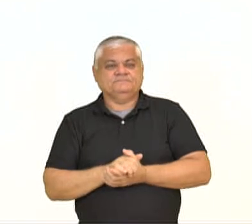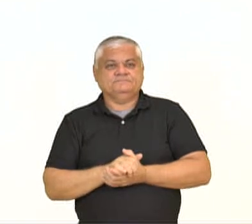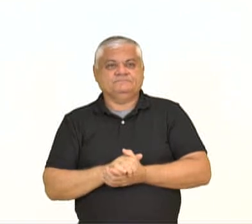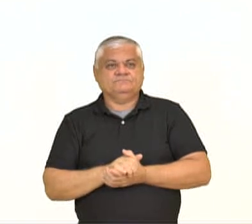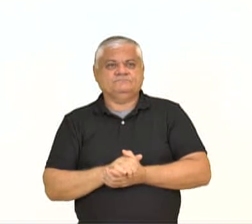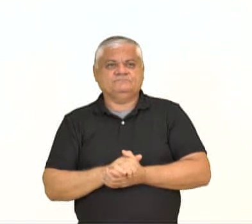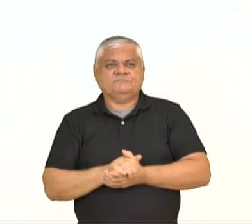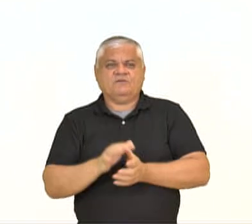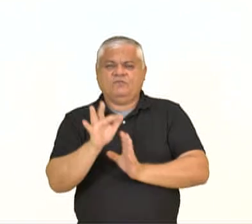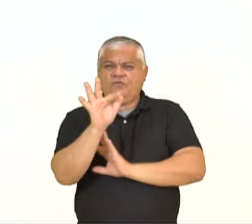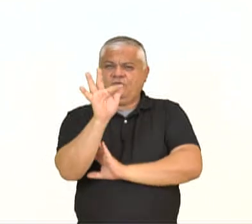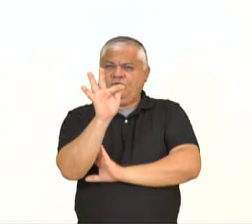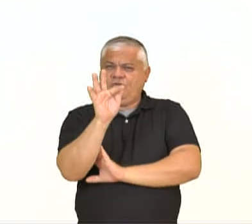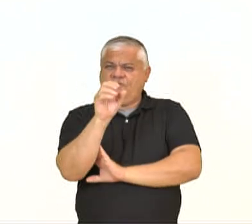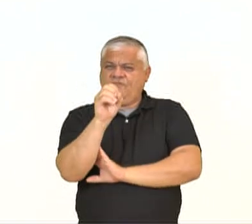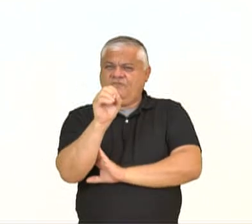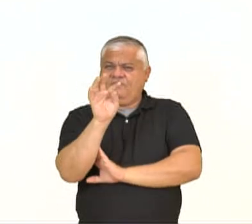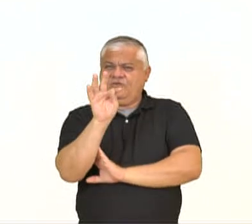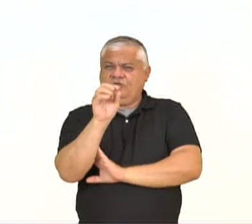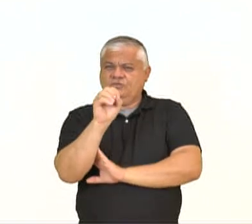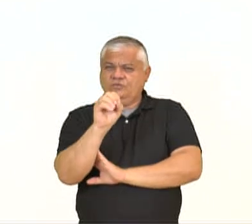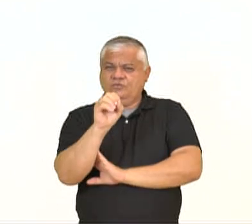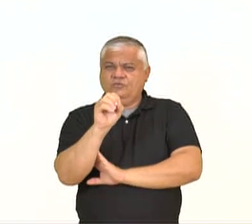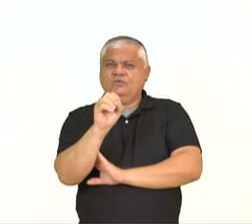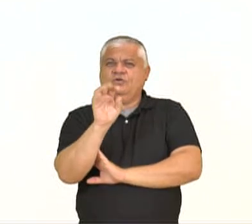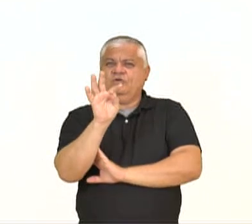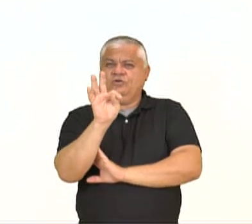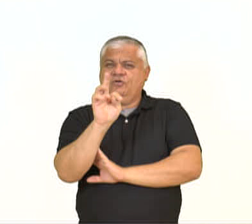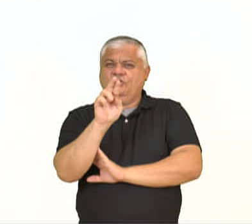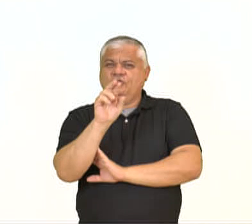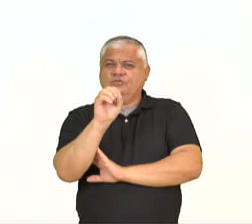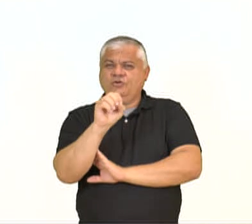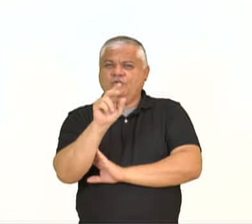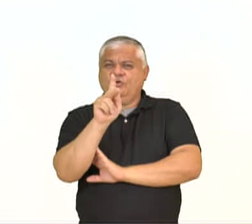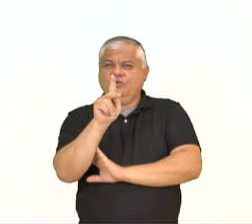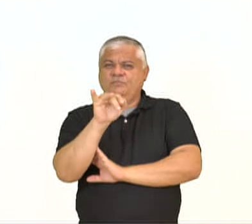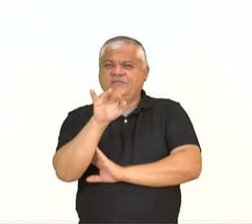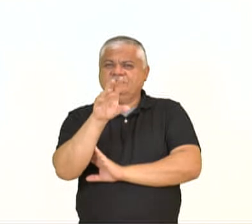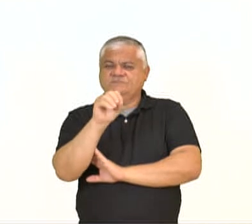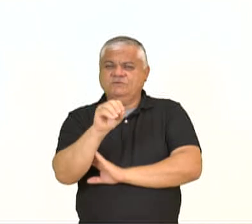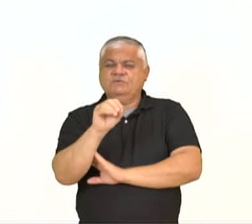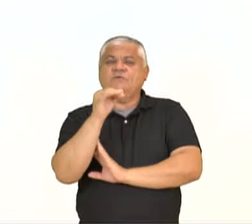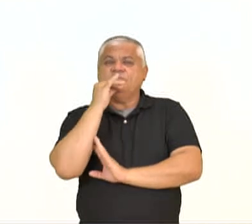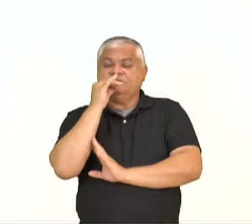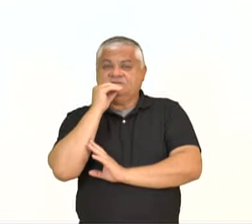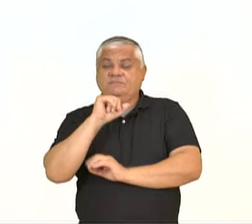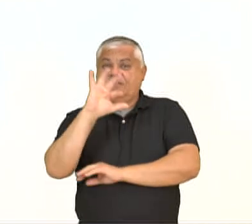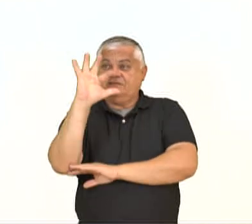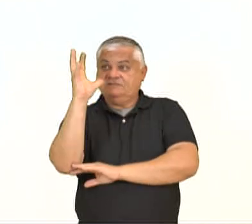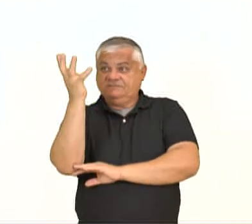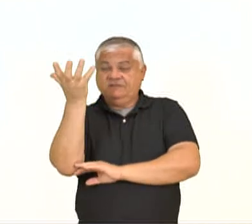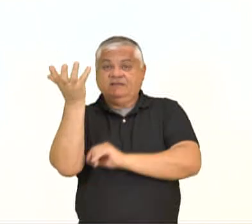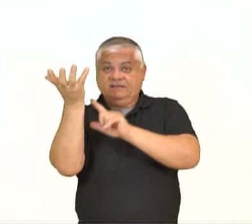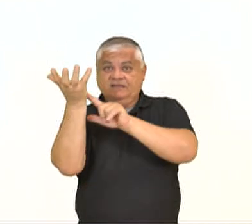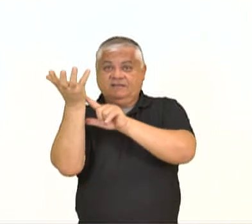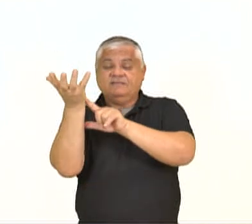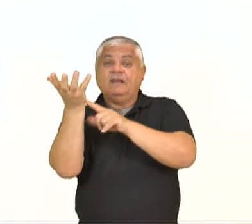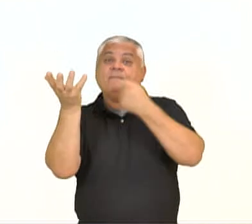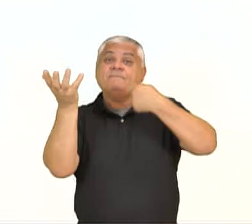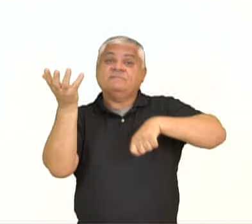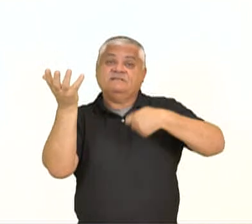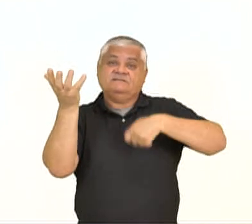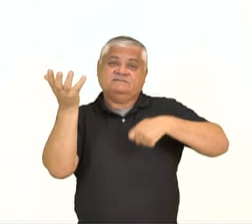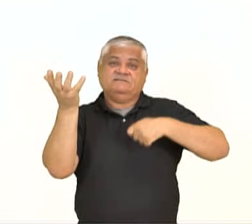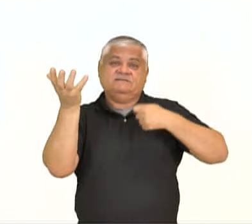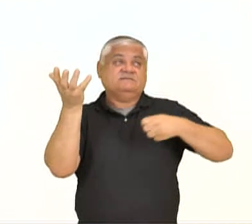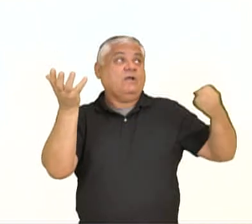Fototropismo, o que é isso? É o crescimento das plantas em resposta à luz. Então, as plantas, algumas plantas dependem